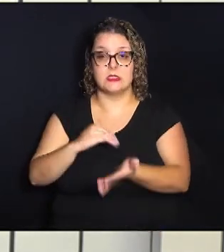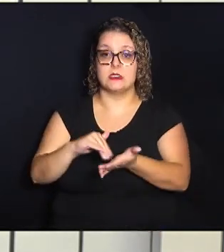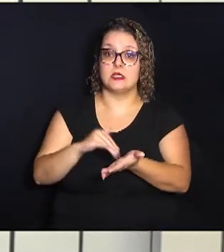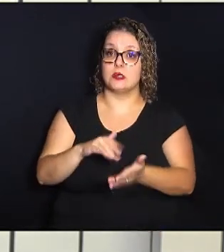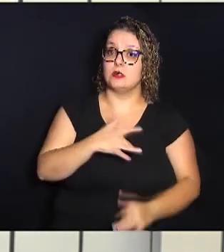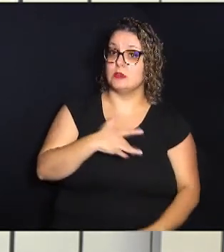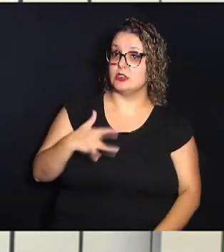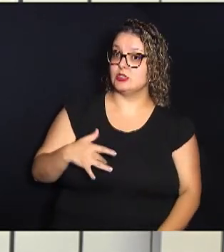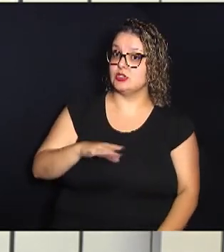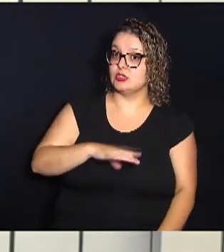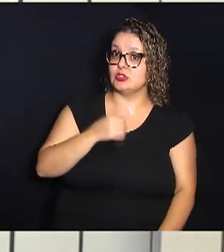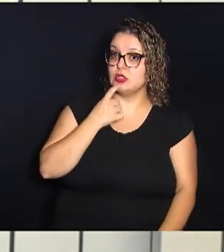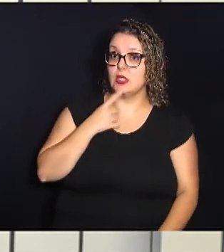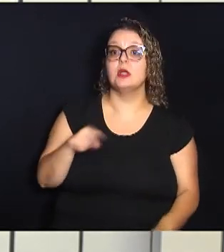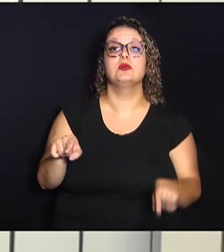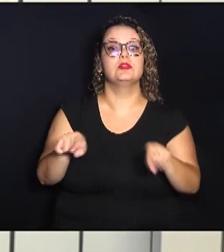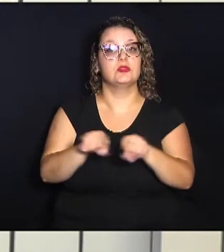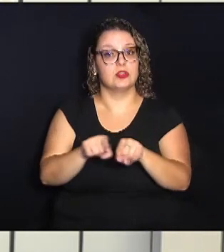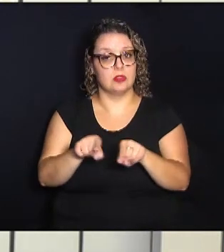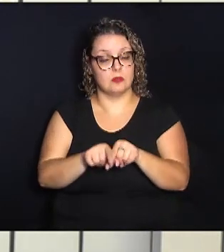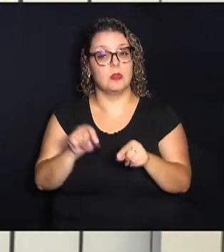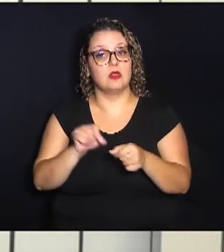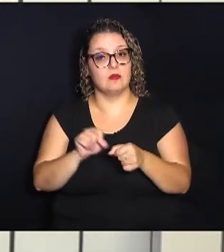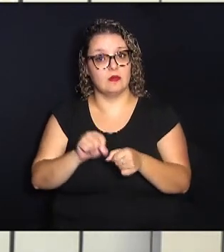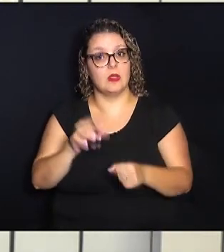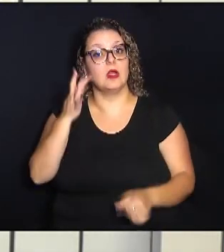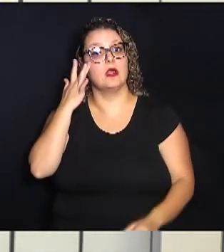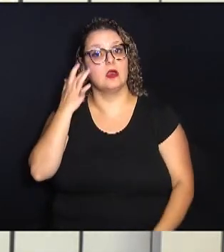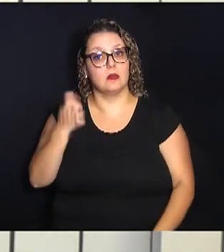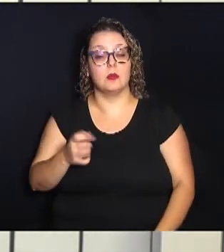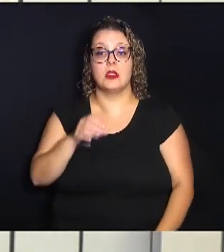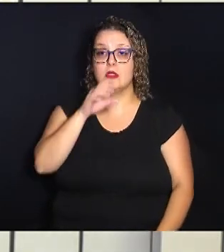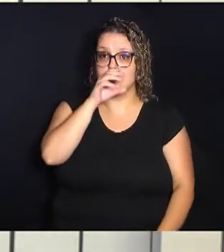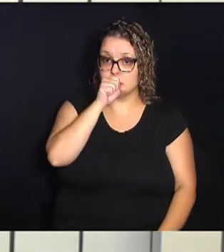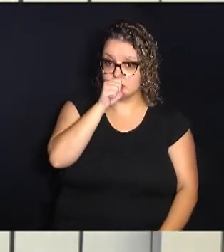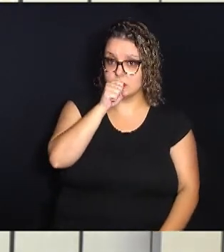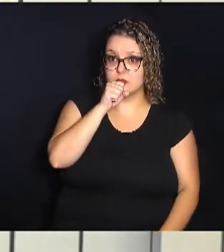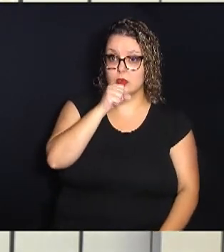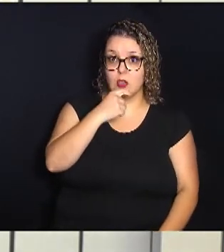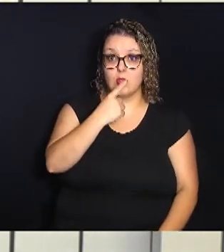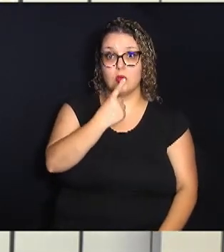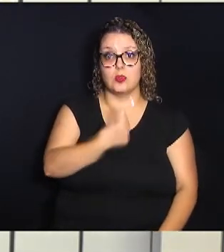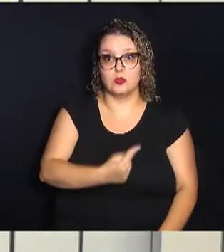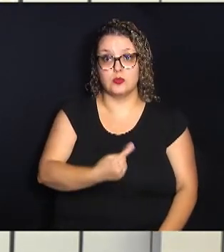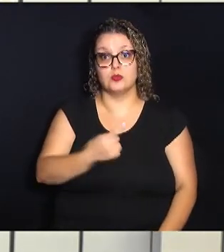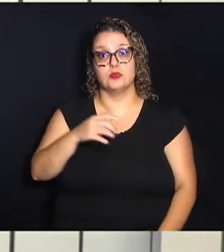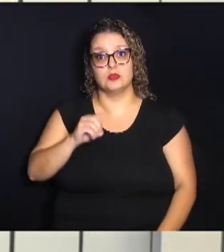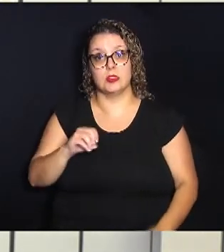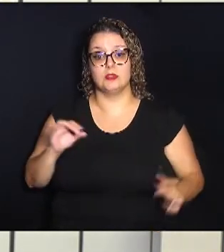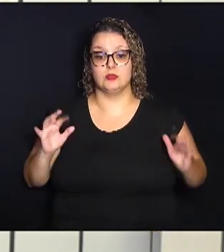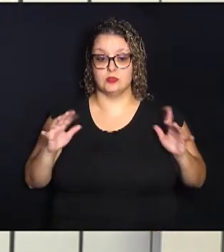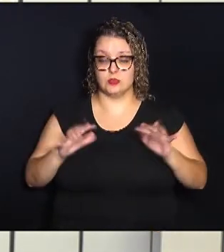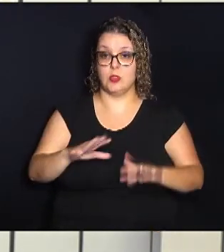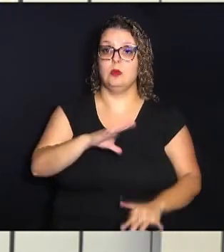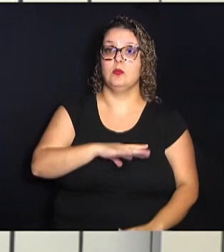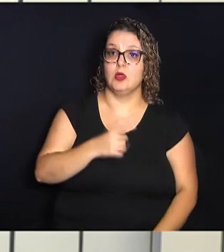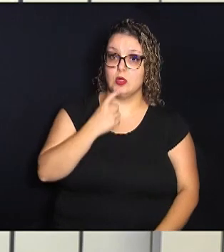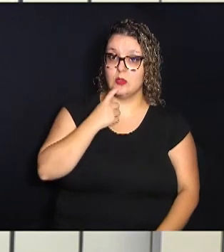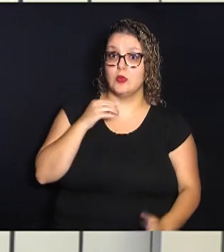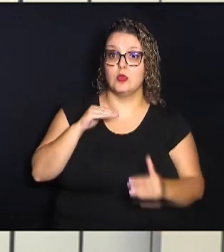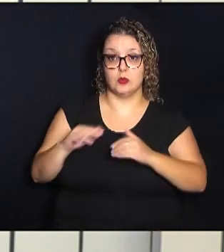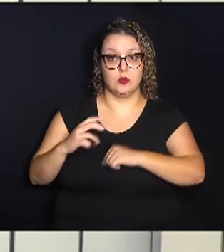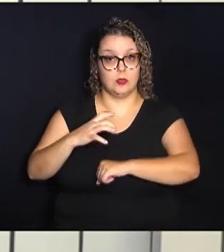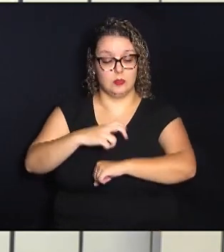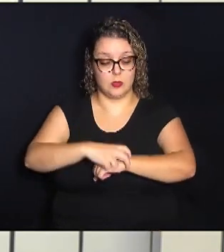Saúde de Campinas também realiza amanhã, no sábado, o décimo mutirão municipal contra o mosquito